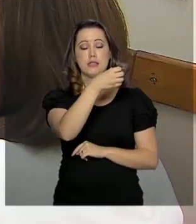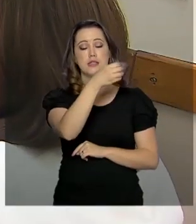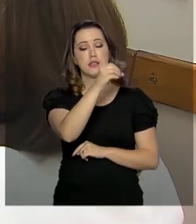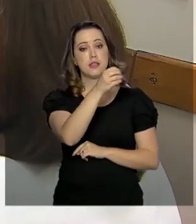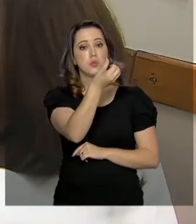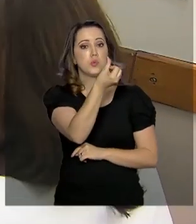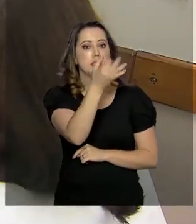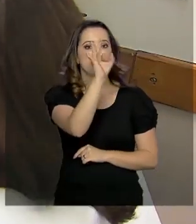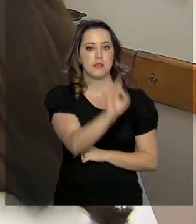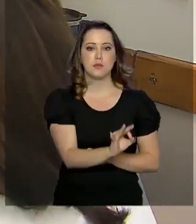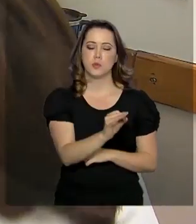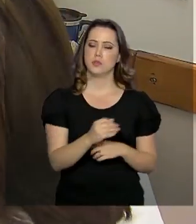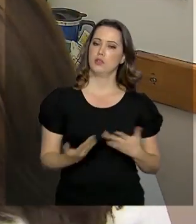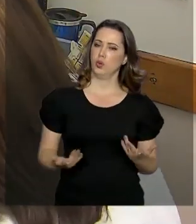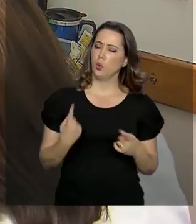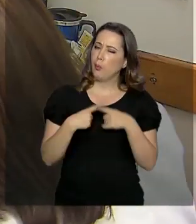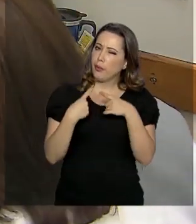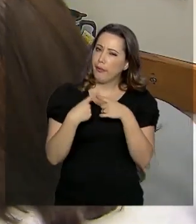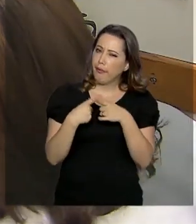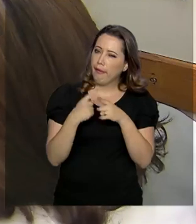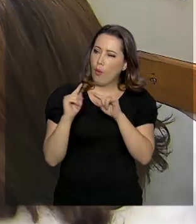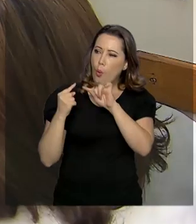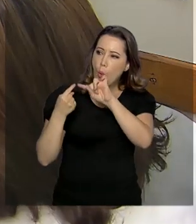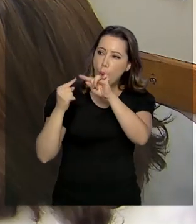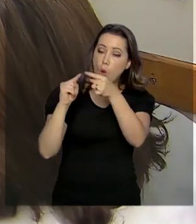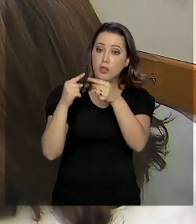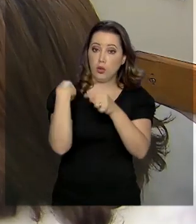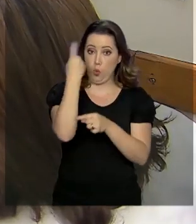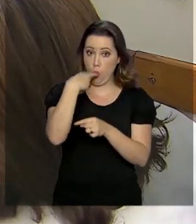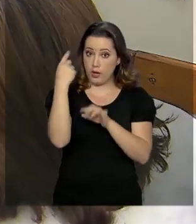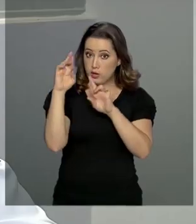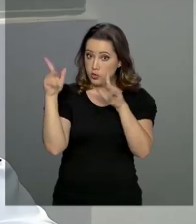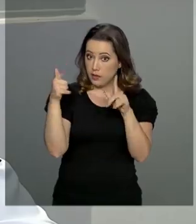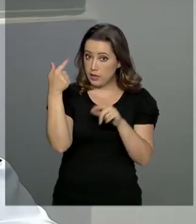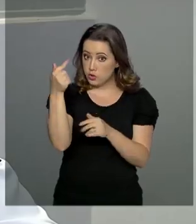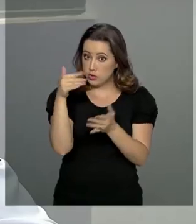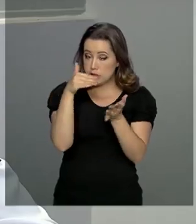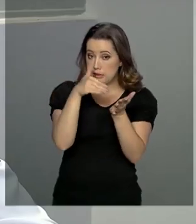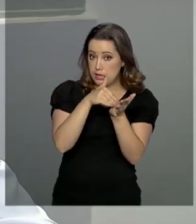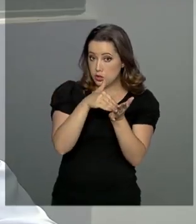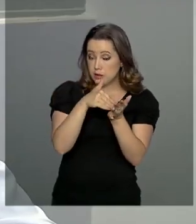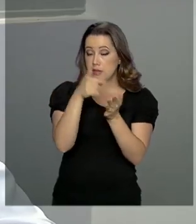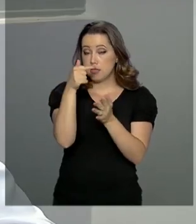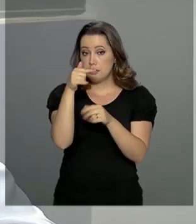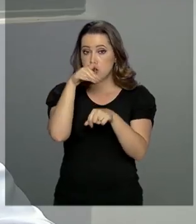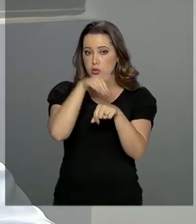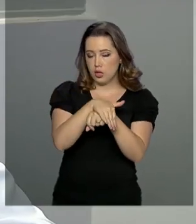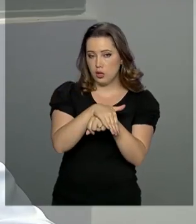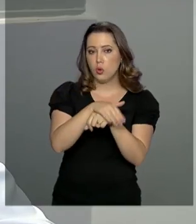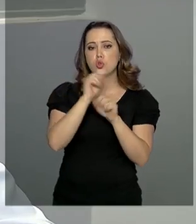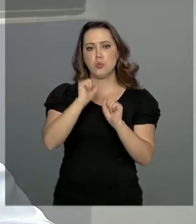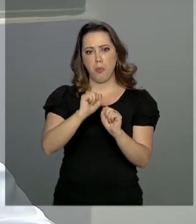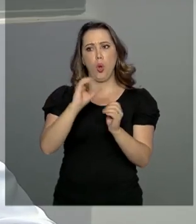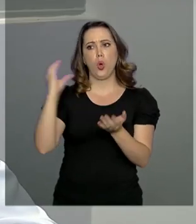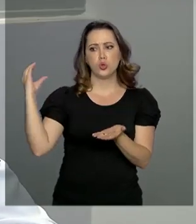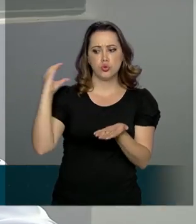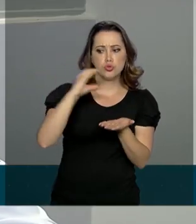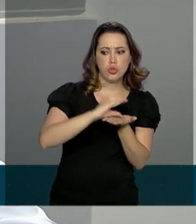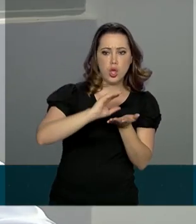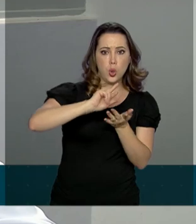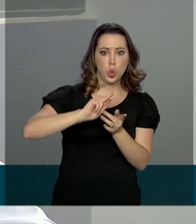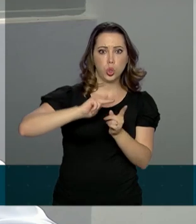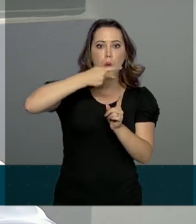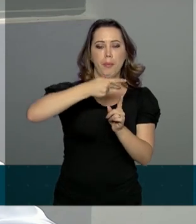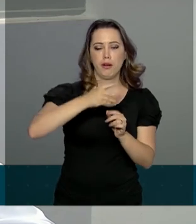porque, com a adesão ao programa, os repasses mensais do Ministério da Saúde podem dobrar de valor. O repasse de verbas é importante para o planejamento